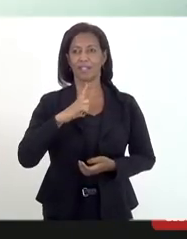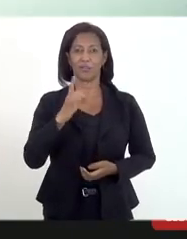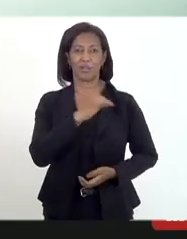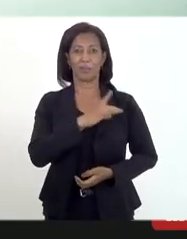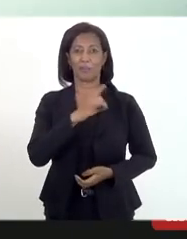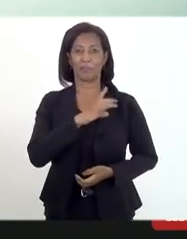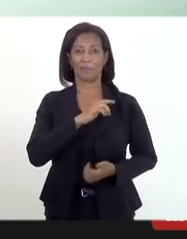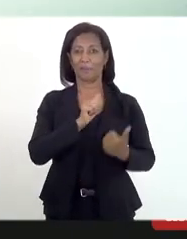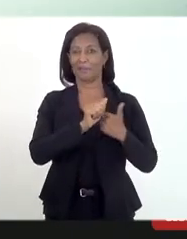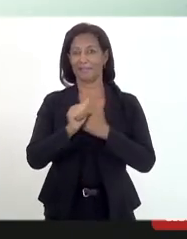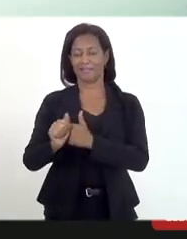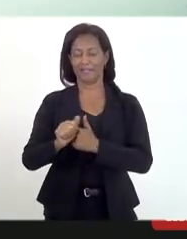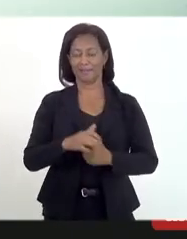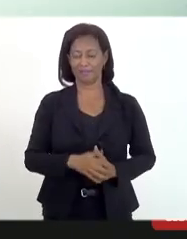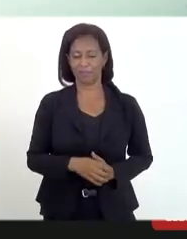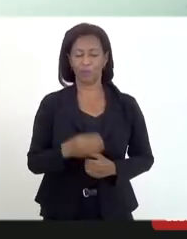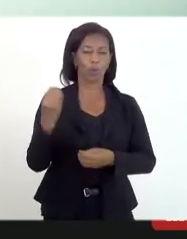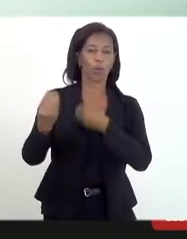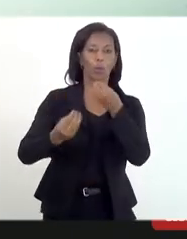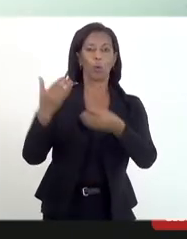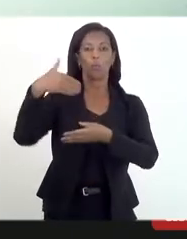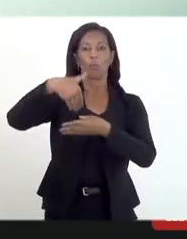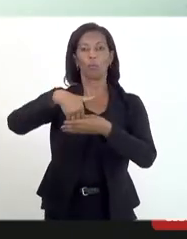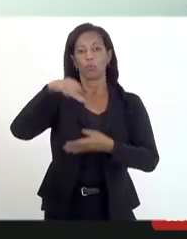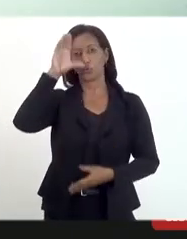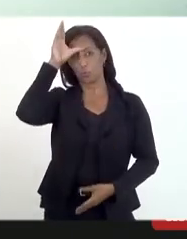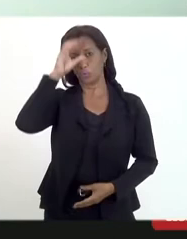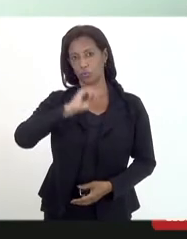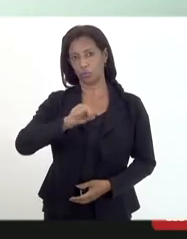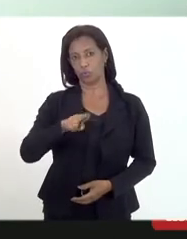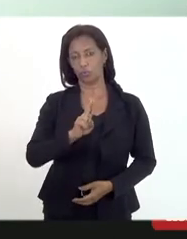Vou conduzir para encerrarmos. Como vota a deputada Tia Ju?